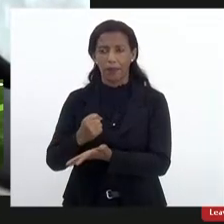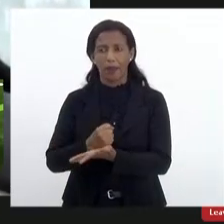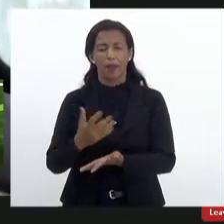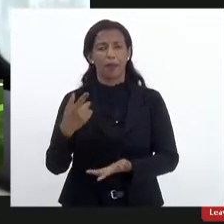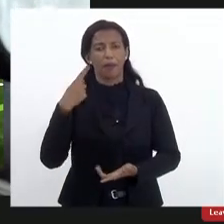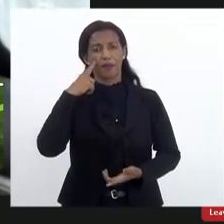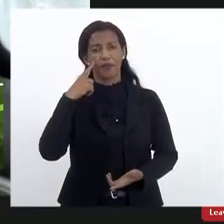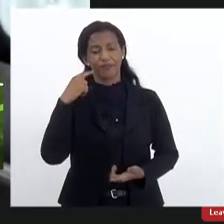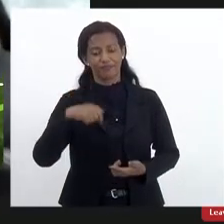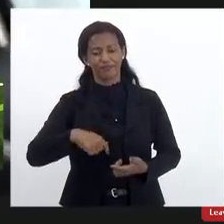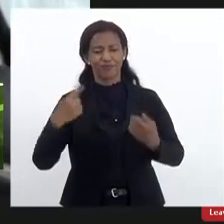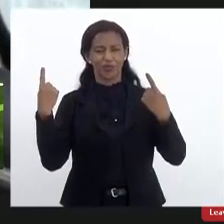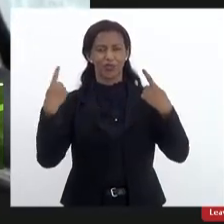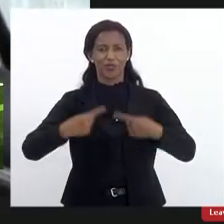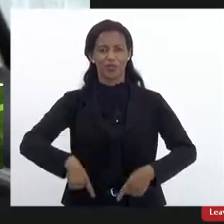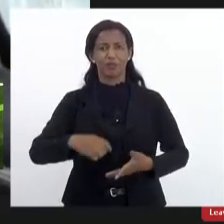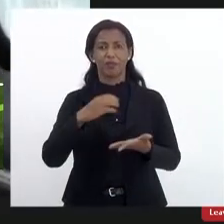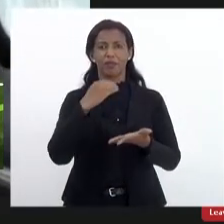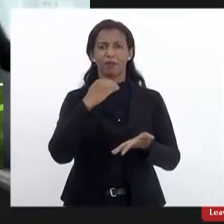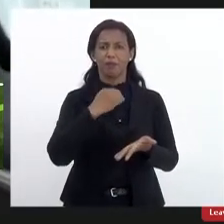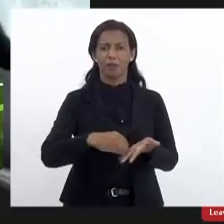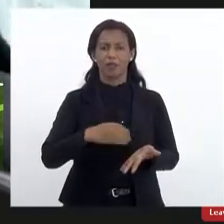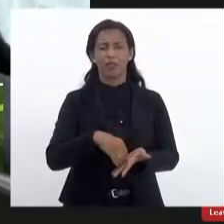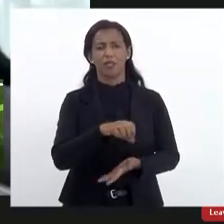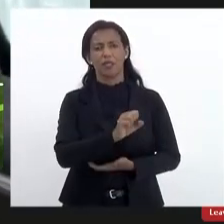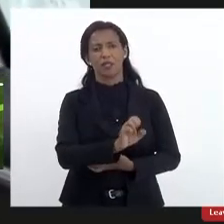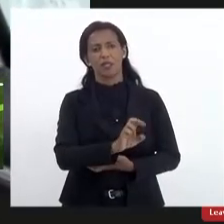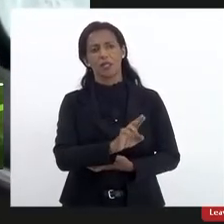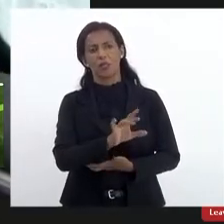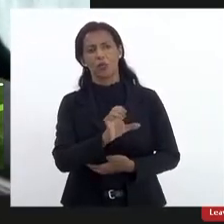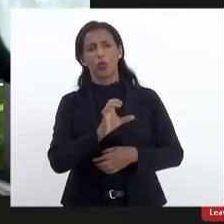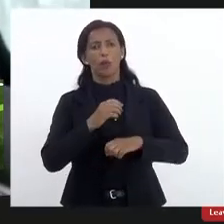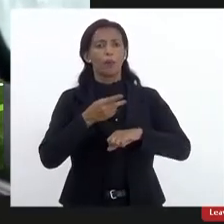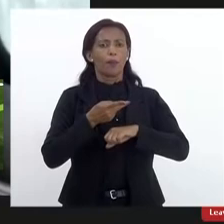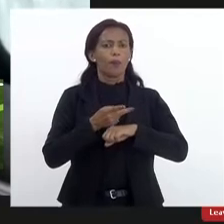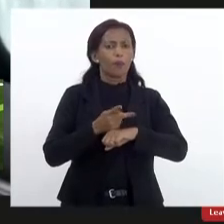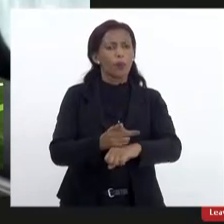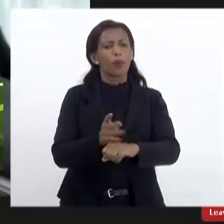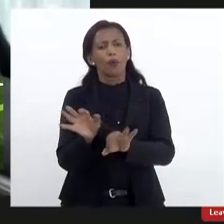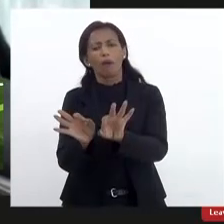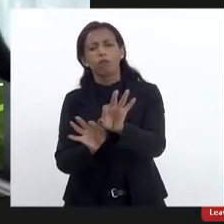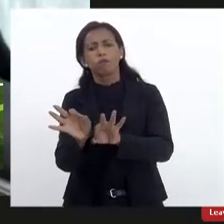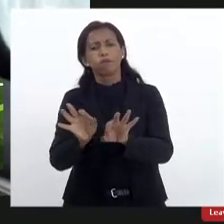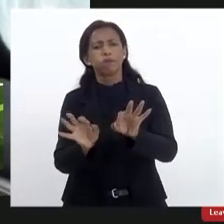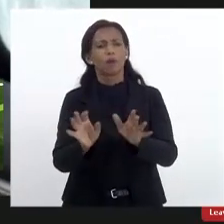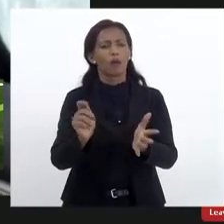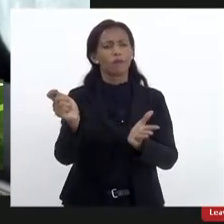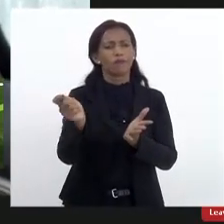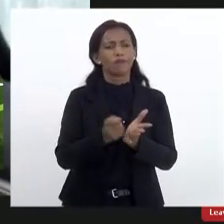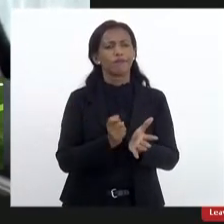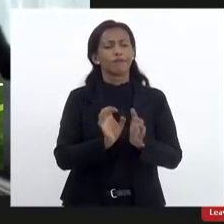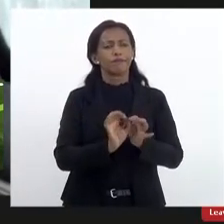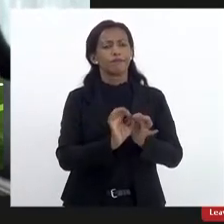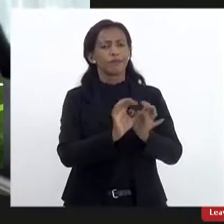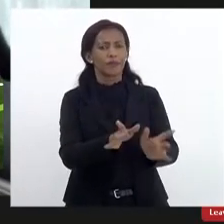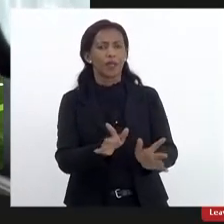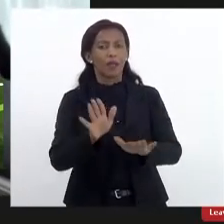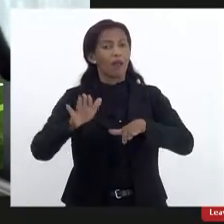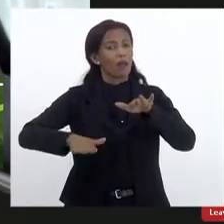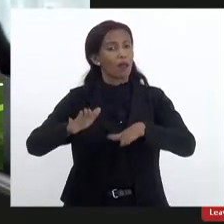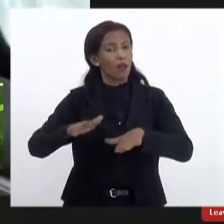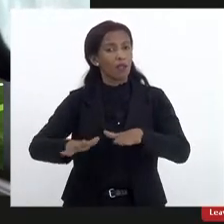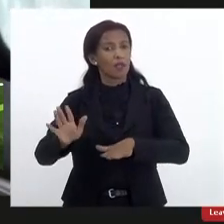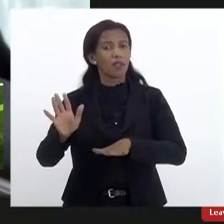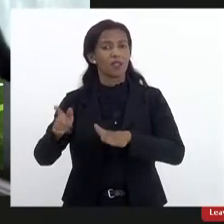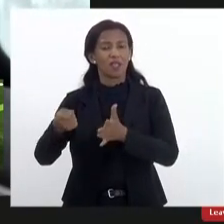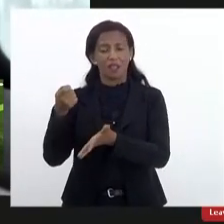o desafio para a Secretaria de Educação buscar os mecanismos as autorizações necessárias ainda que em meio